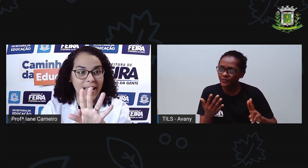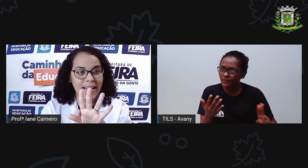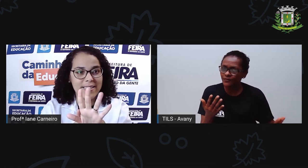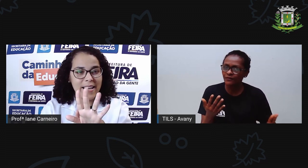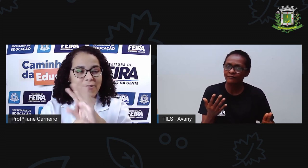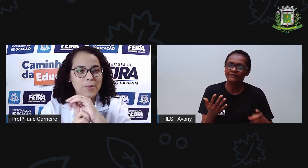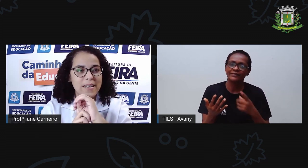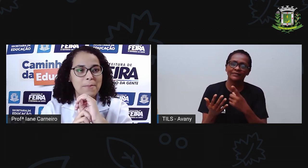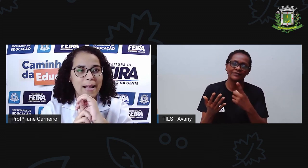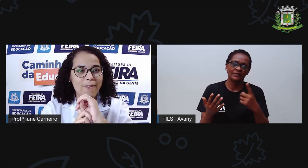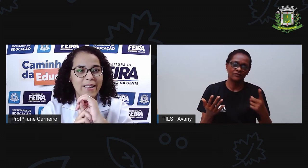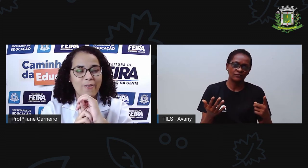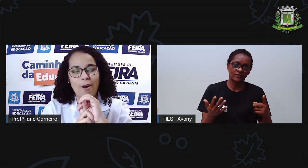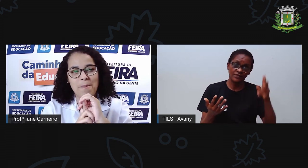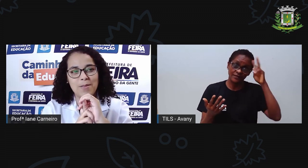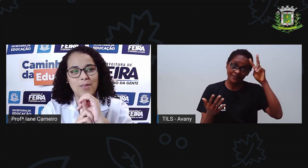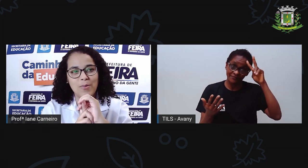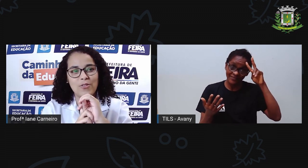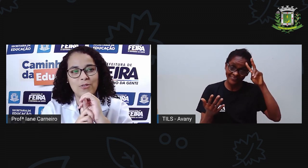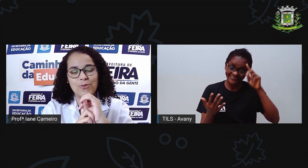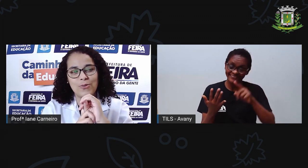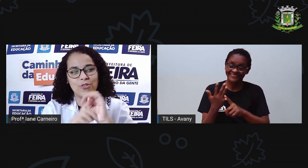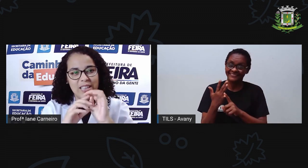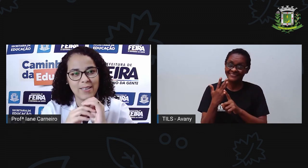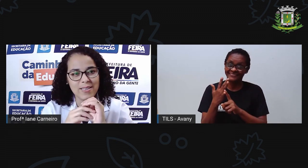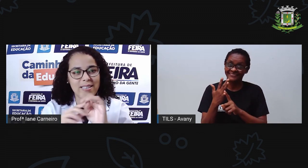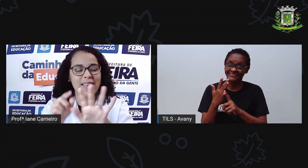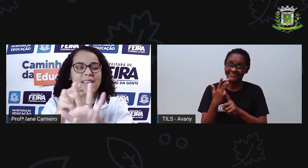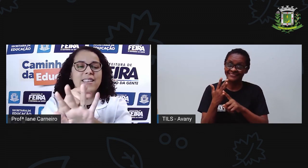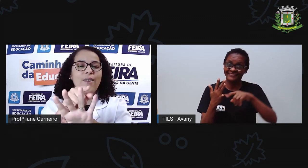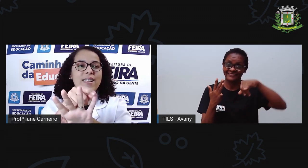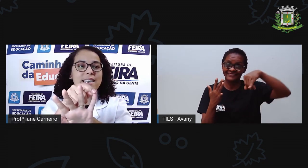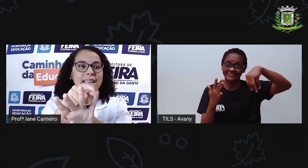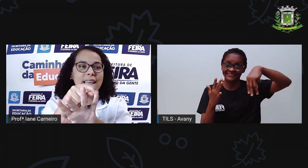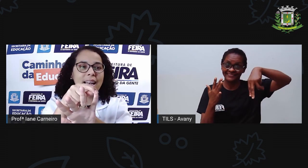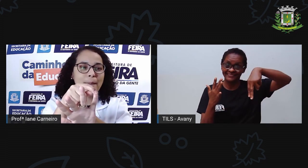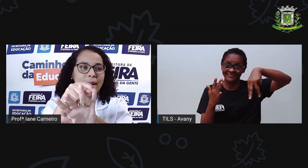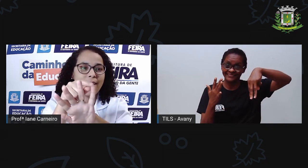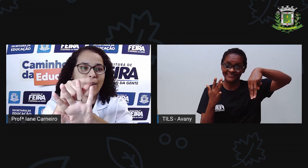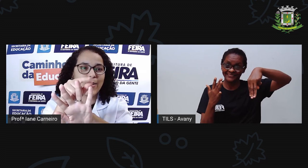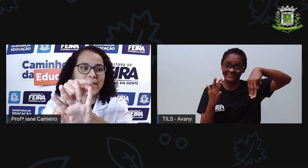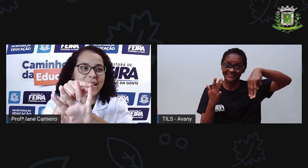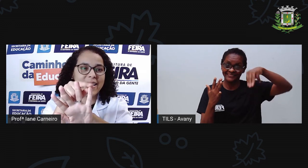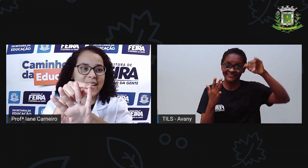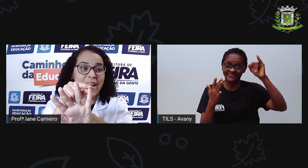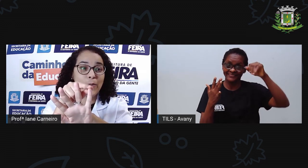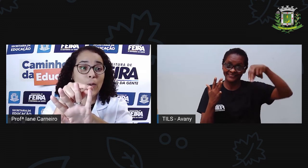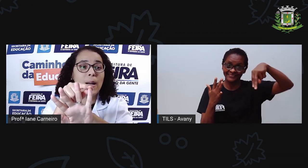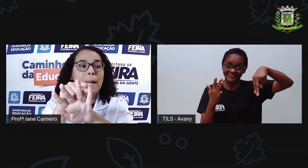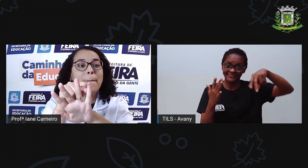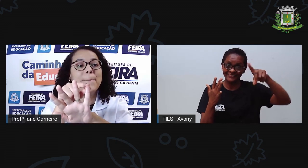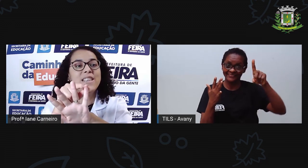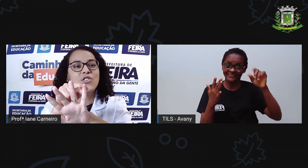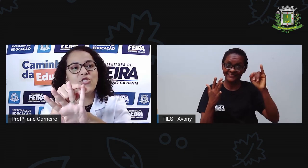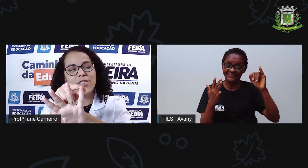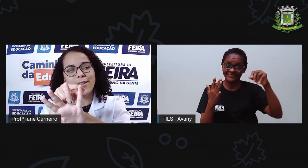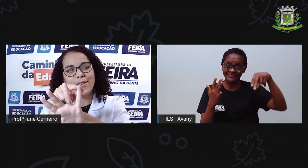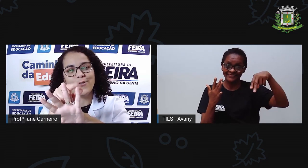cada um deles, né? Vamos lembrar qual é o mesmo nome dos dedos. Então, esse aqui, quem lembra qual é nome dele? É o